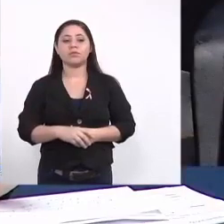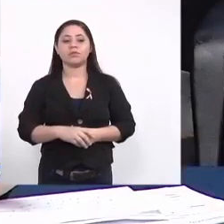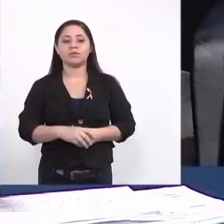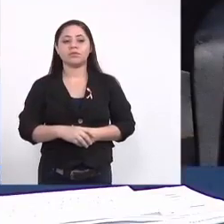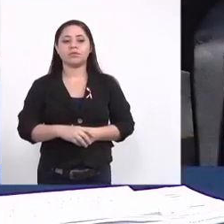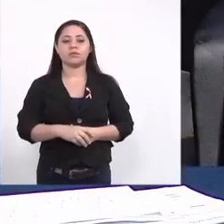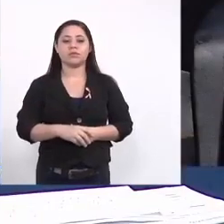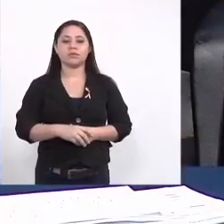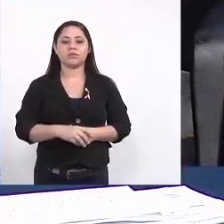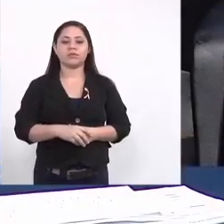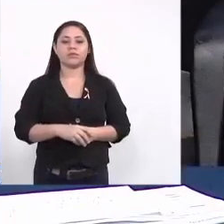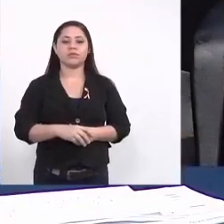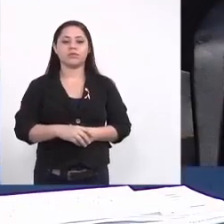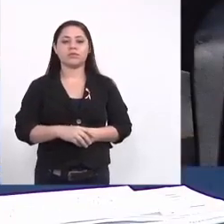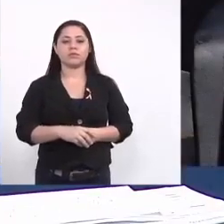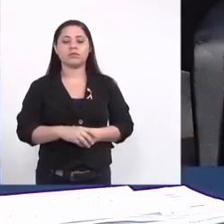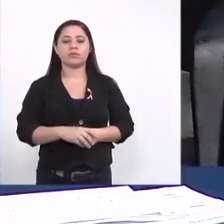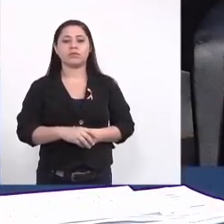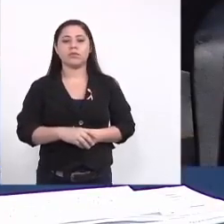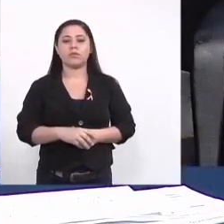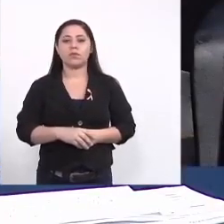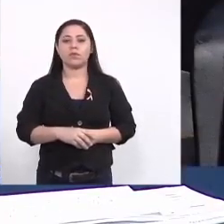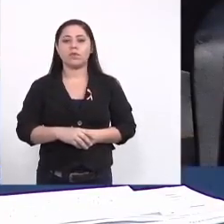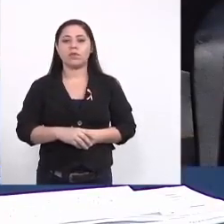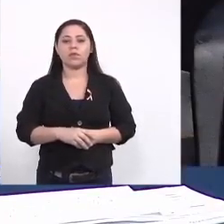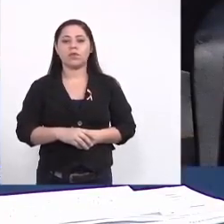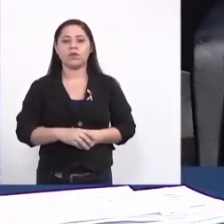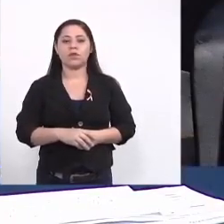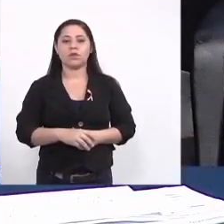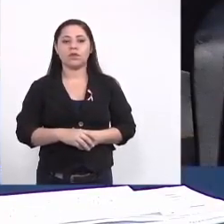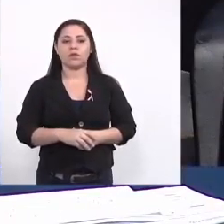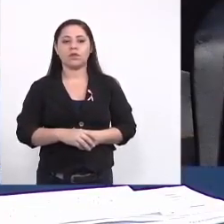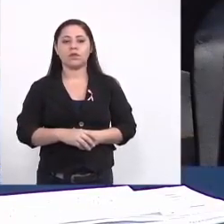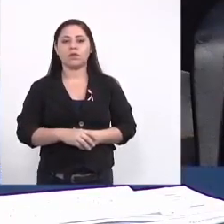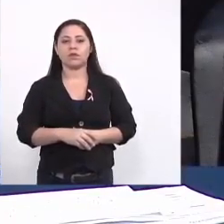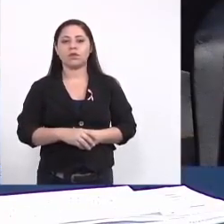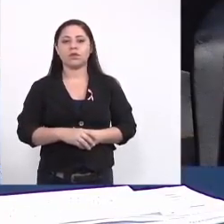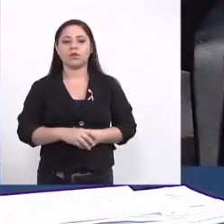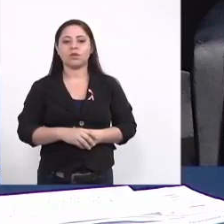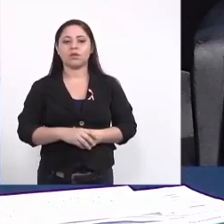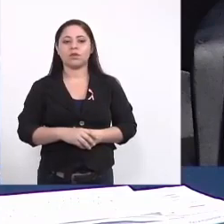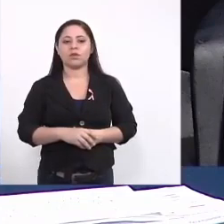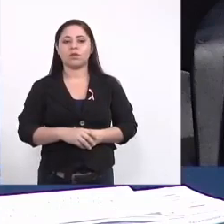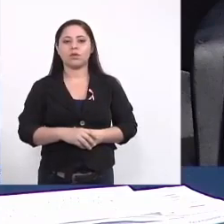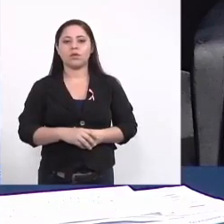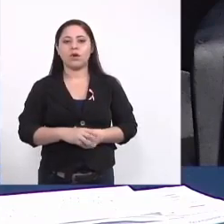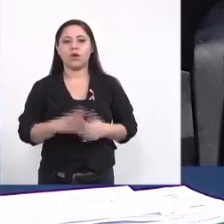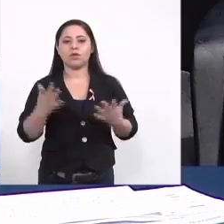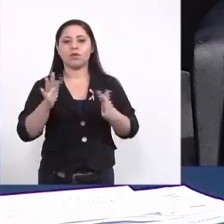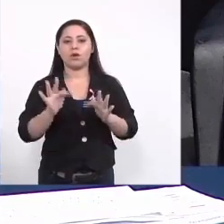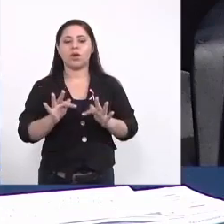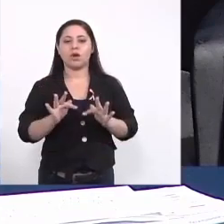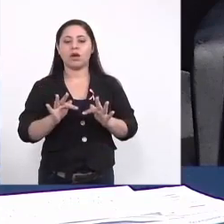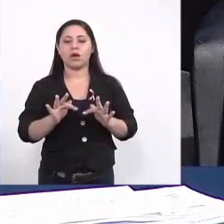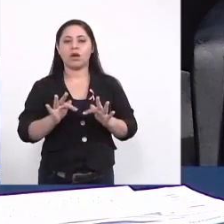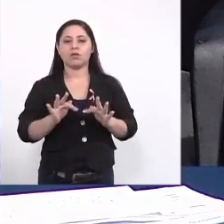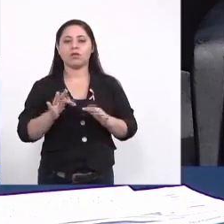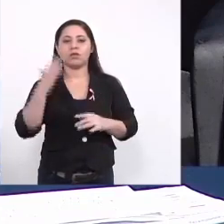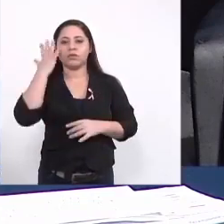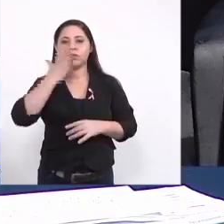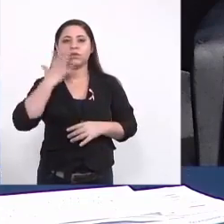teremos mais uma mais uma vamos deixar para o final a apresentação então para não esfriar aqui